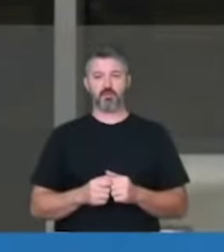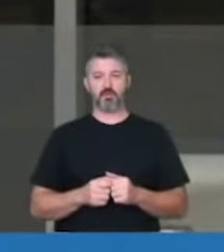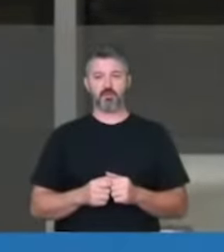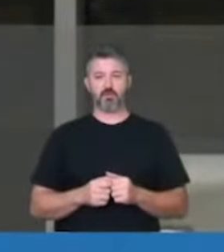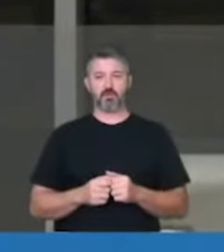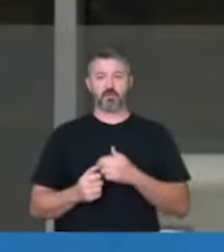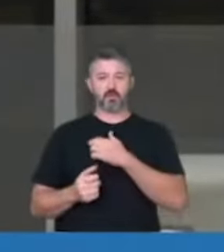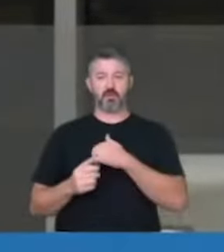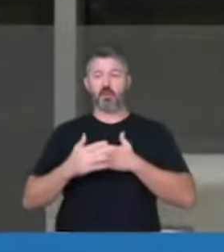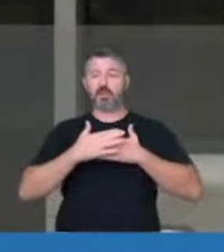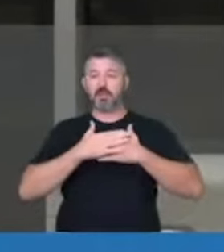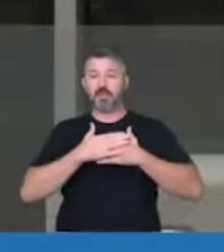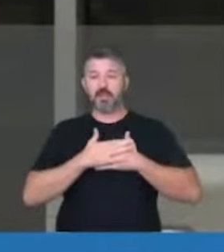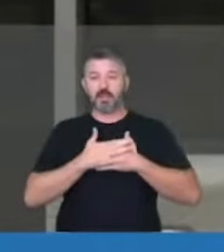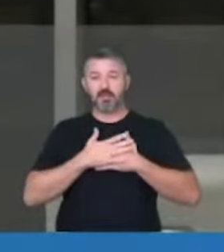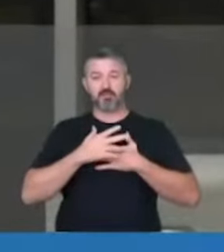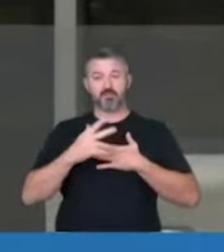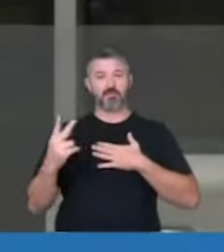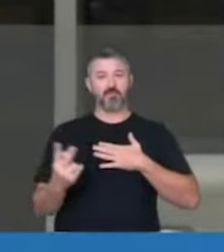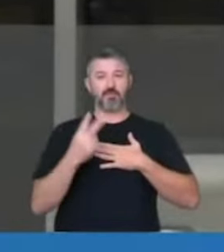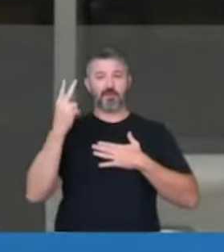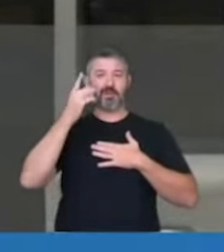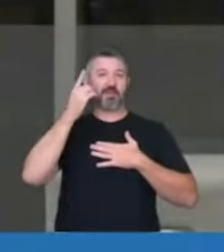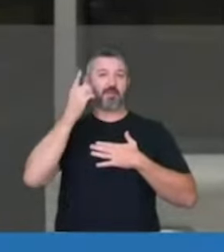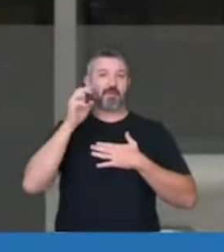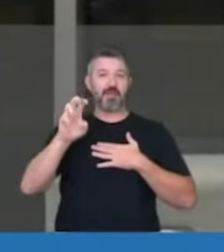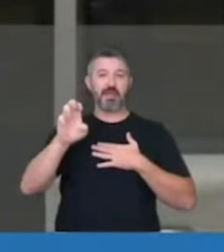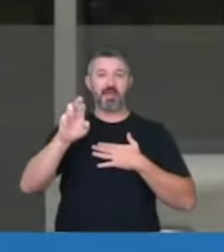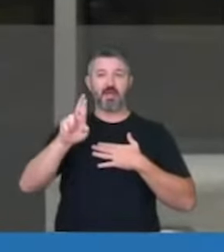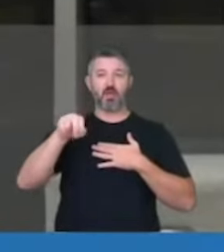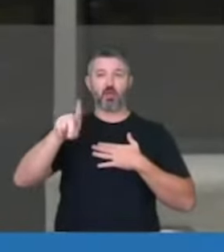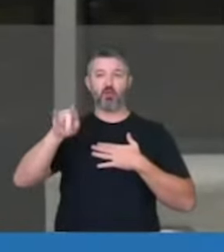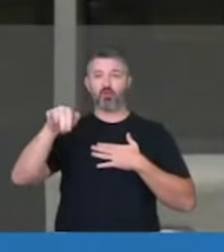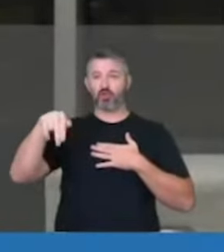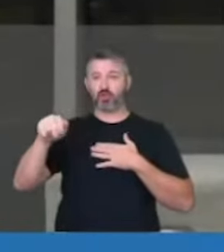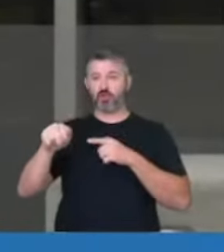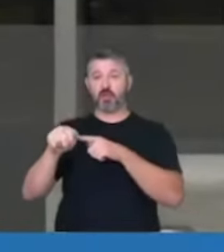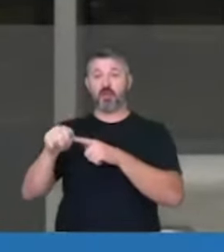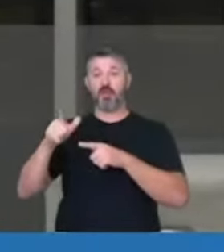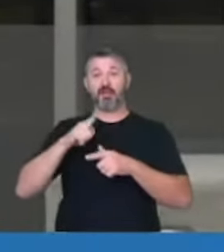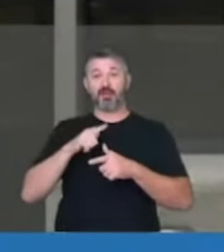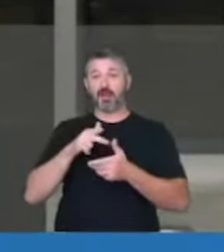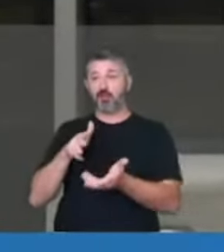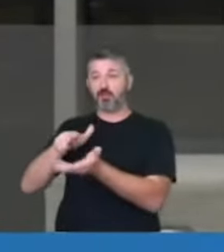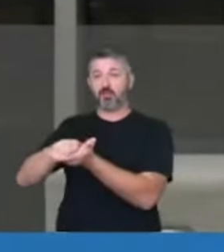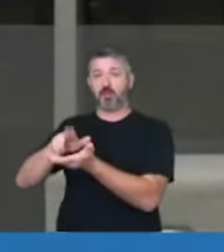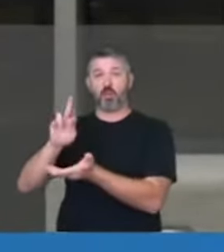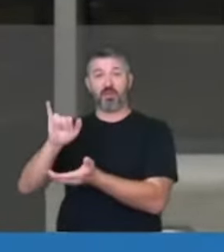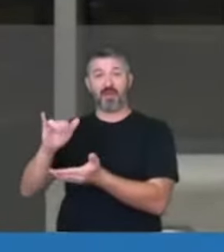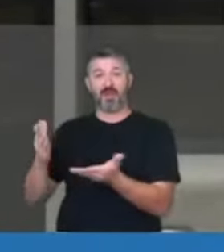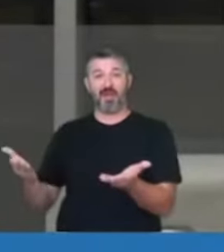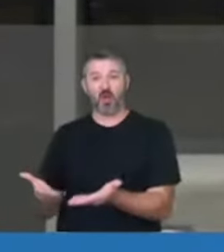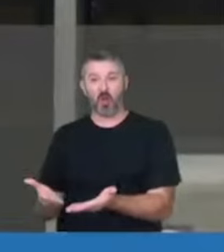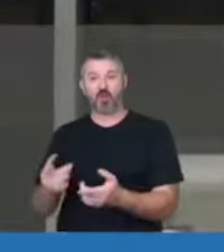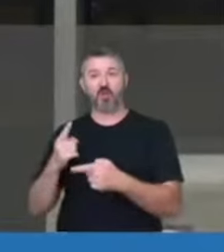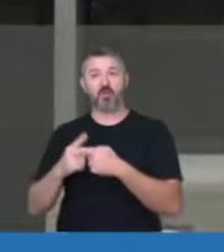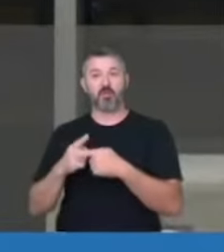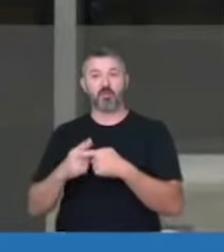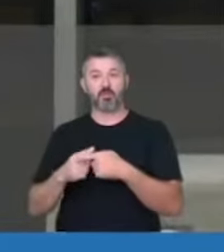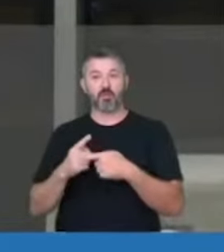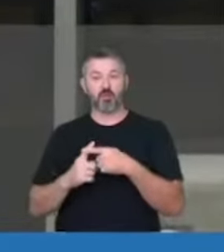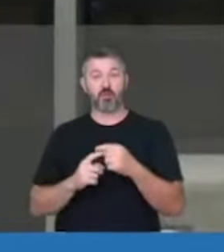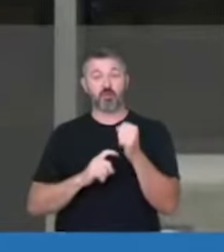nobre, querida e gigante deputada Luísa Herondina se encontra indo para uma UTI neste momento por conta do